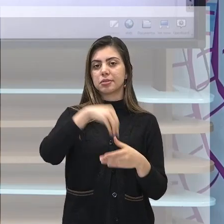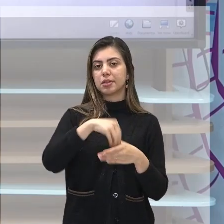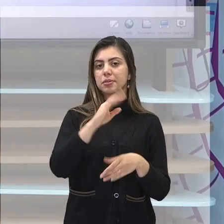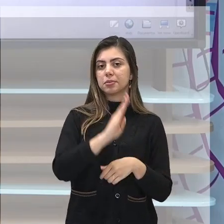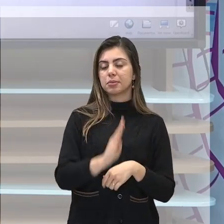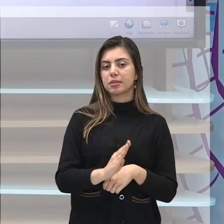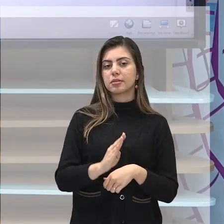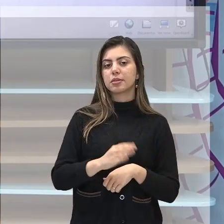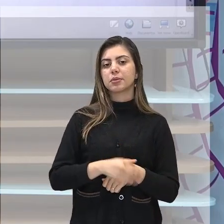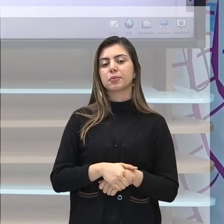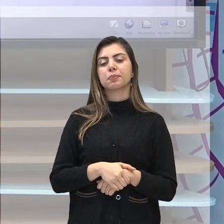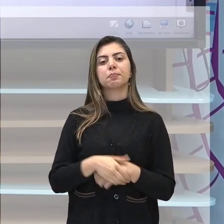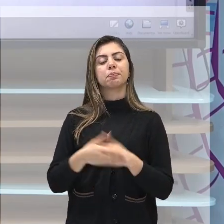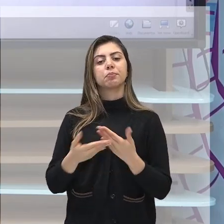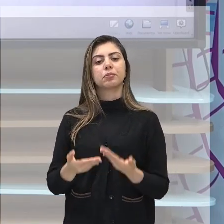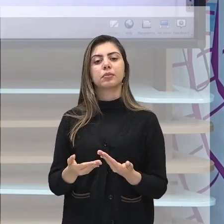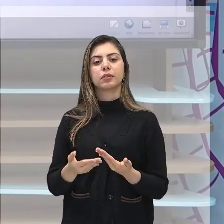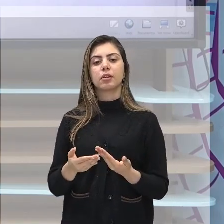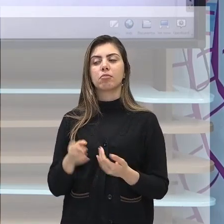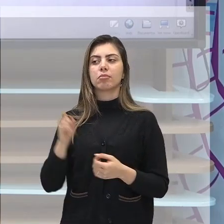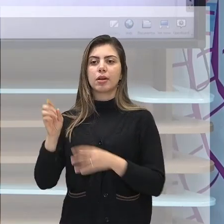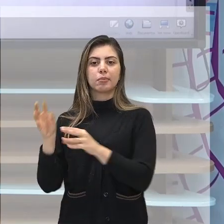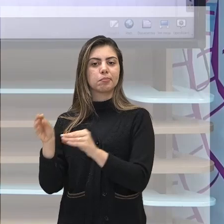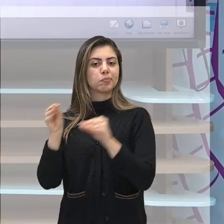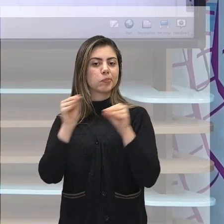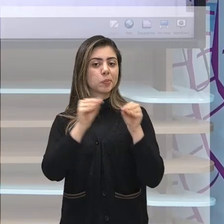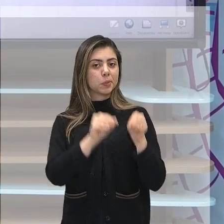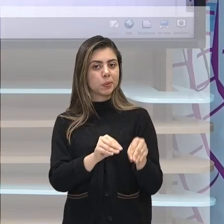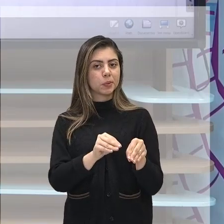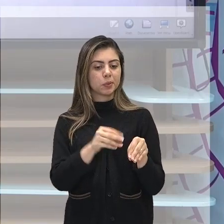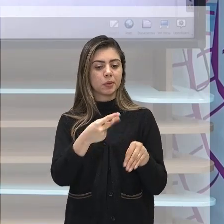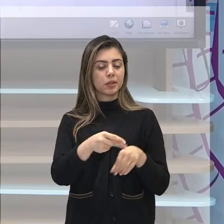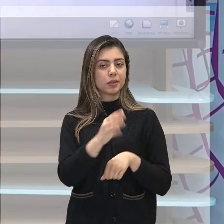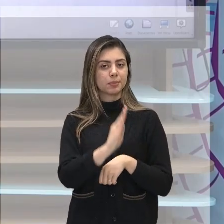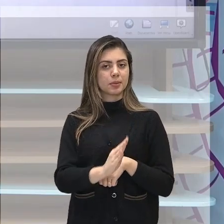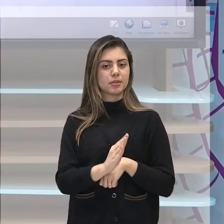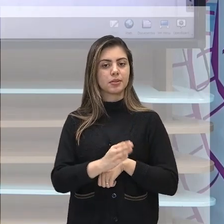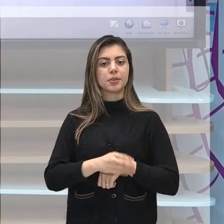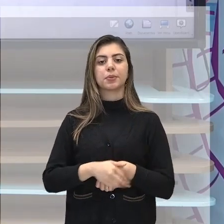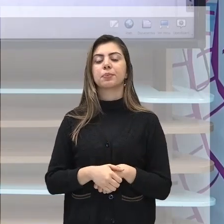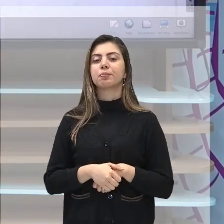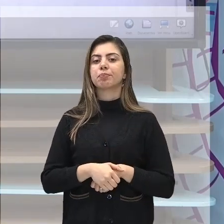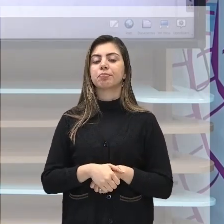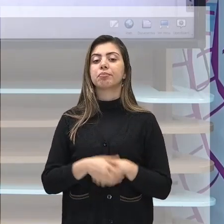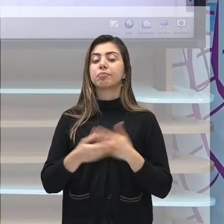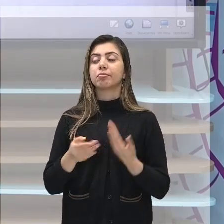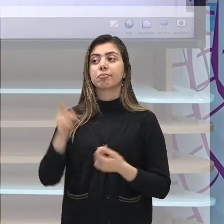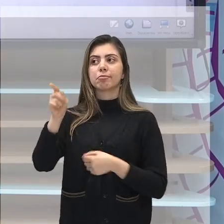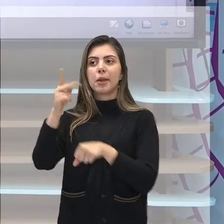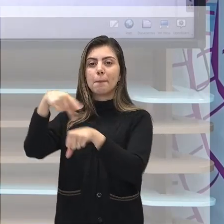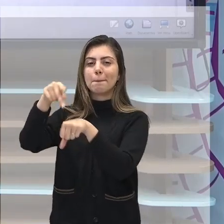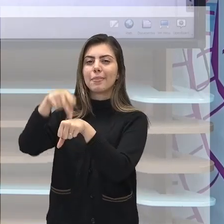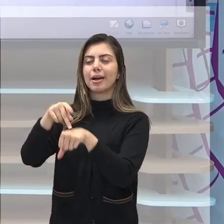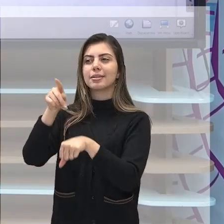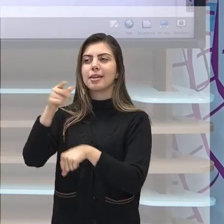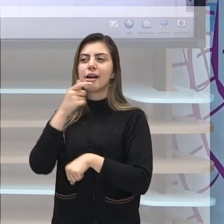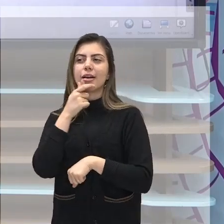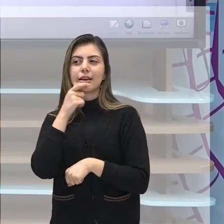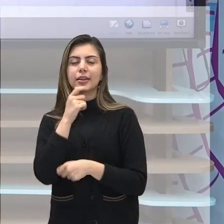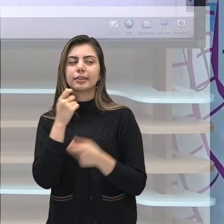É, não mais Lisboa, mas sim o Brasil, que era a sua colônia, a Inglaterra, vendo essa